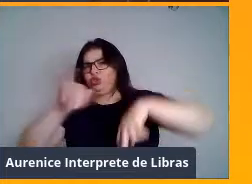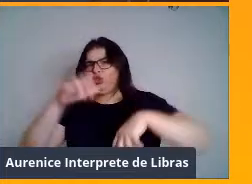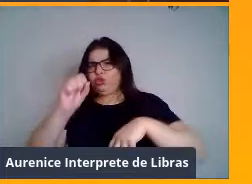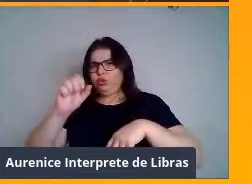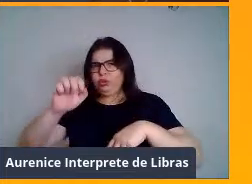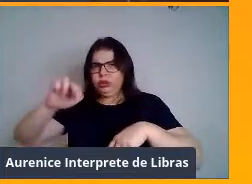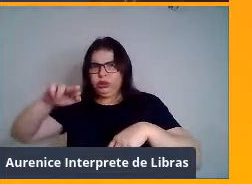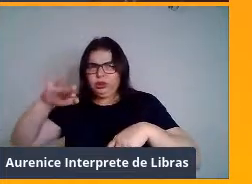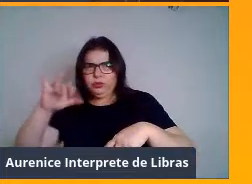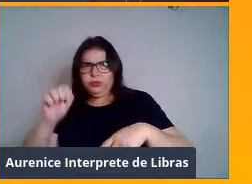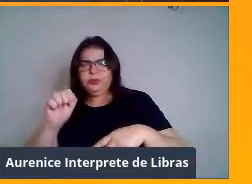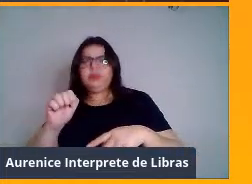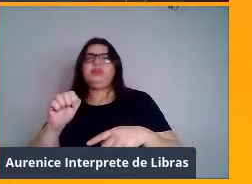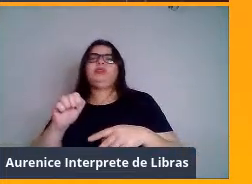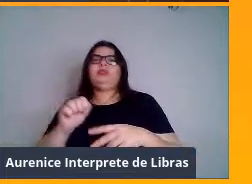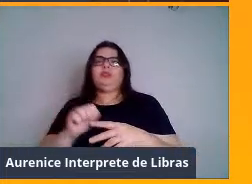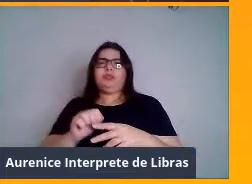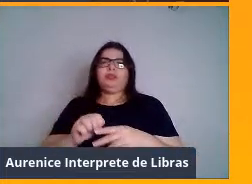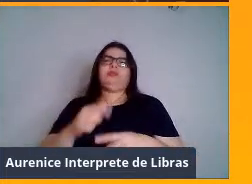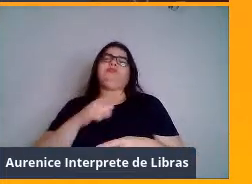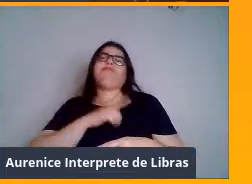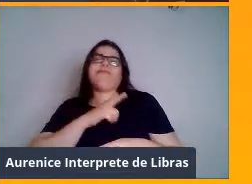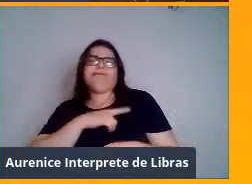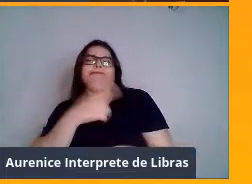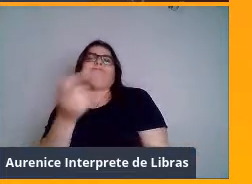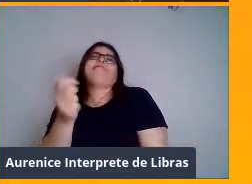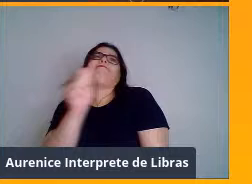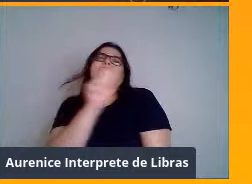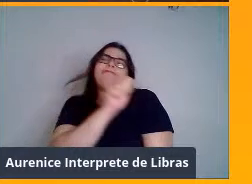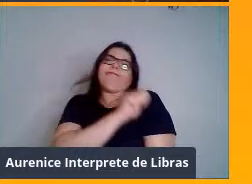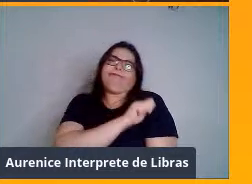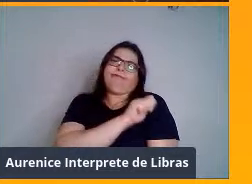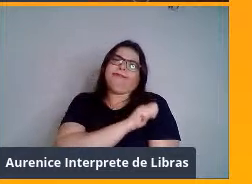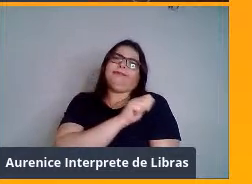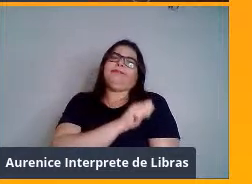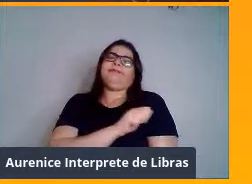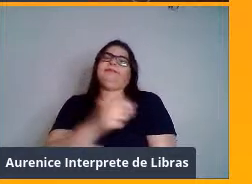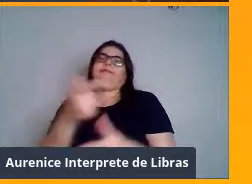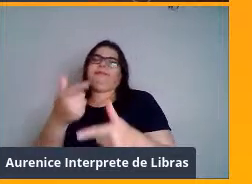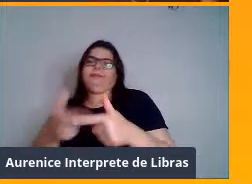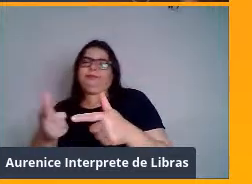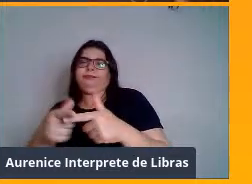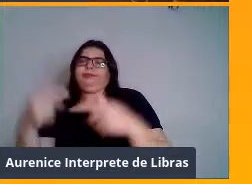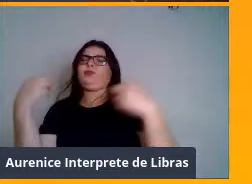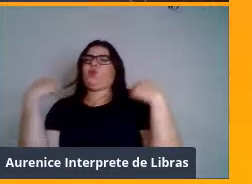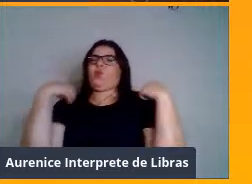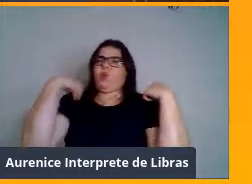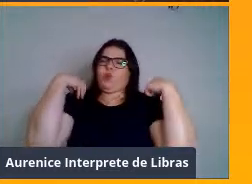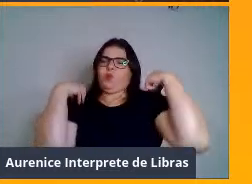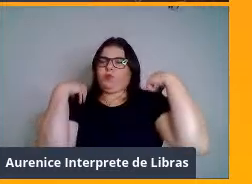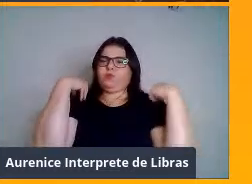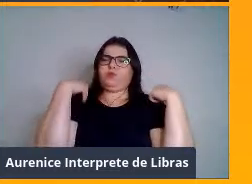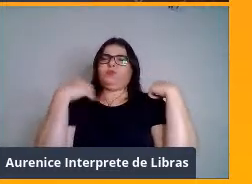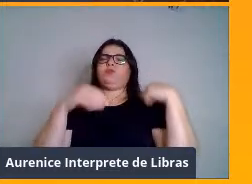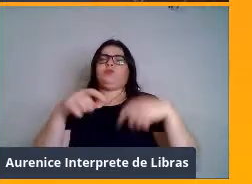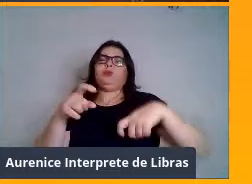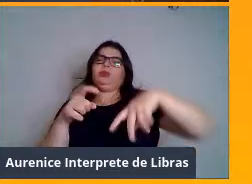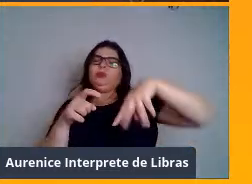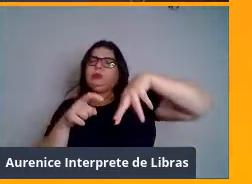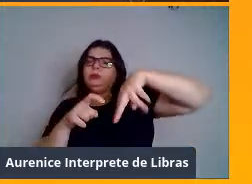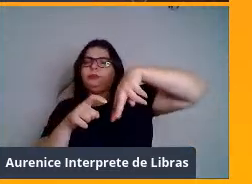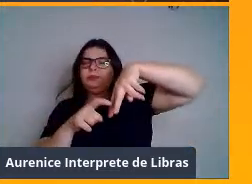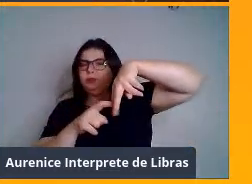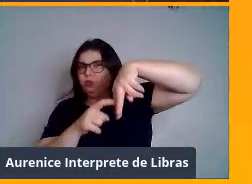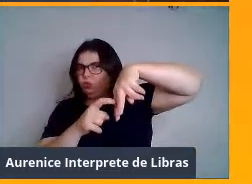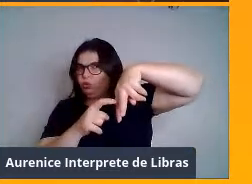crossfit. Temos alunos com problema no ombro, no joelho, que trouxeram de outros lugares e a gente